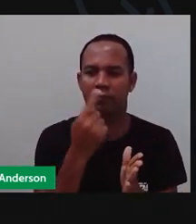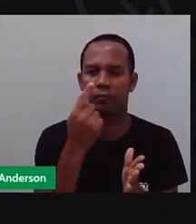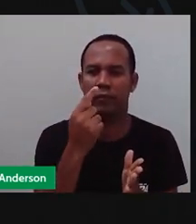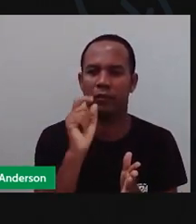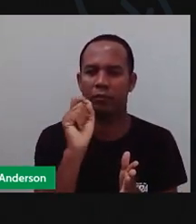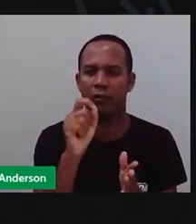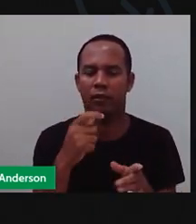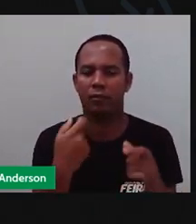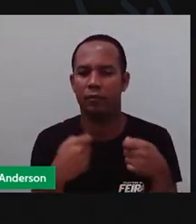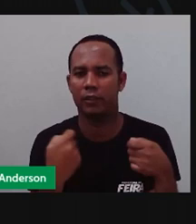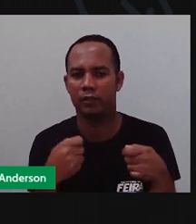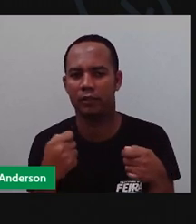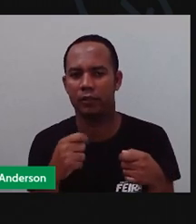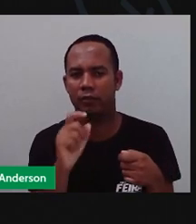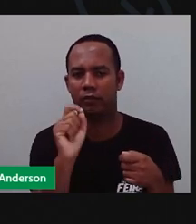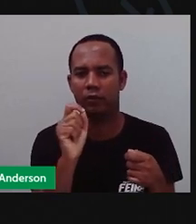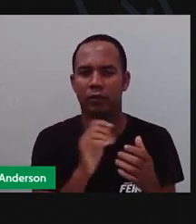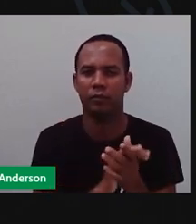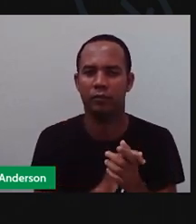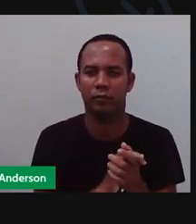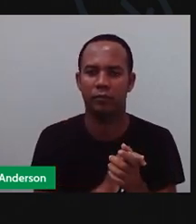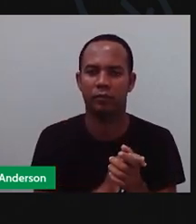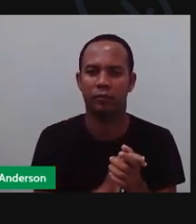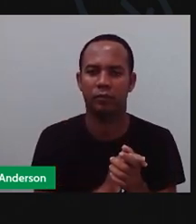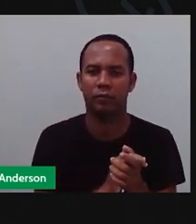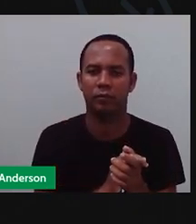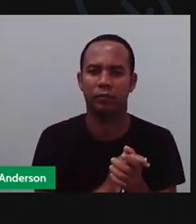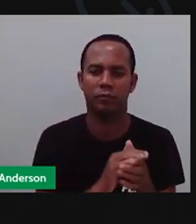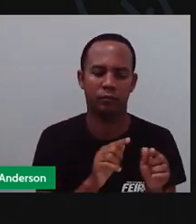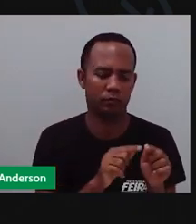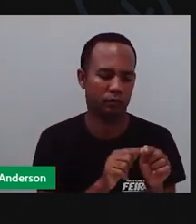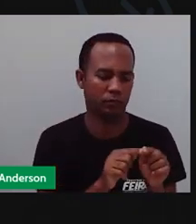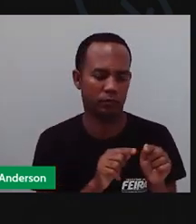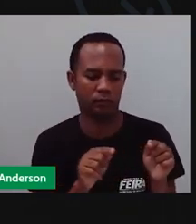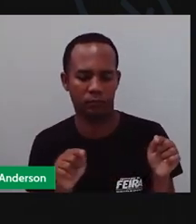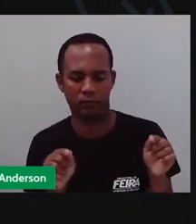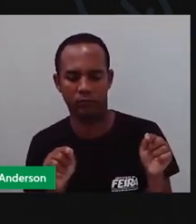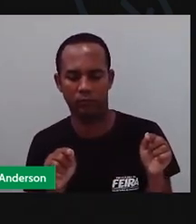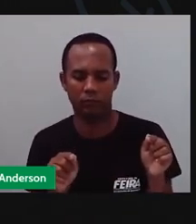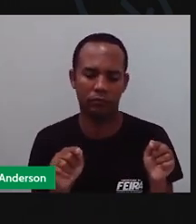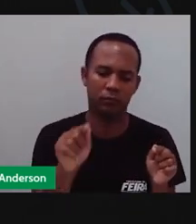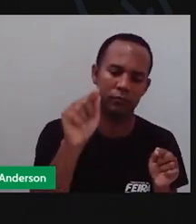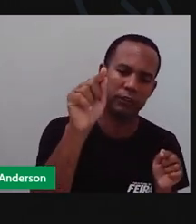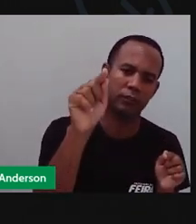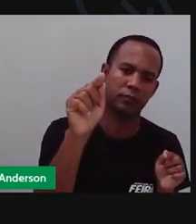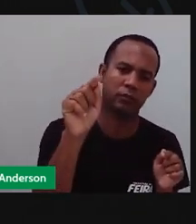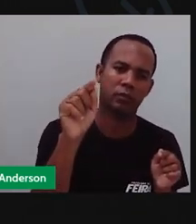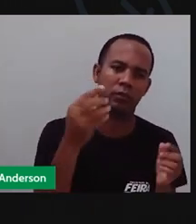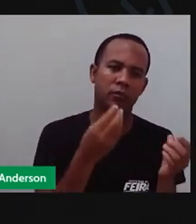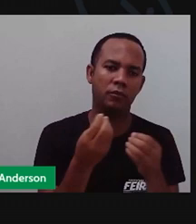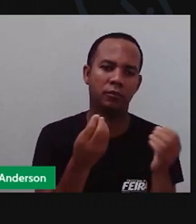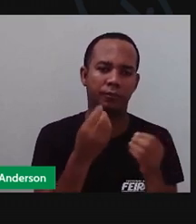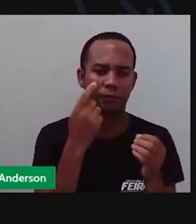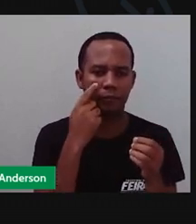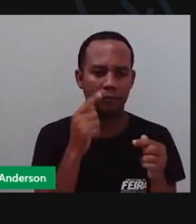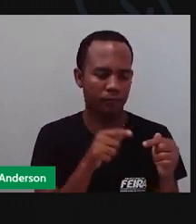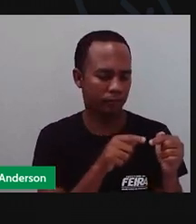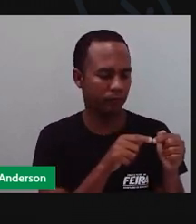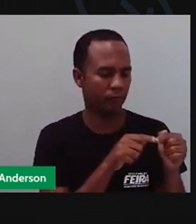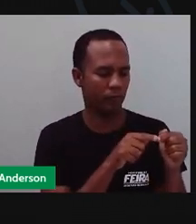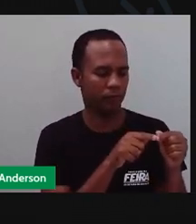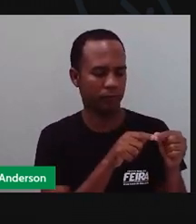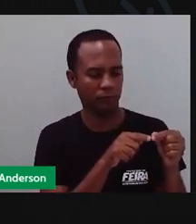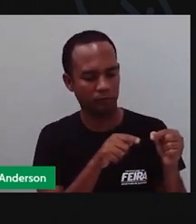dar a noção do que é horizontal, né? E do que é o quê? Vertical. Ó, horizontal,